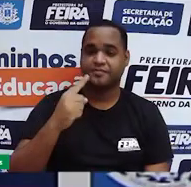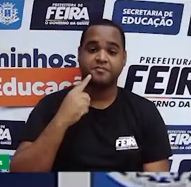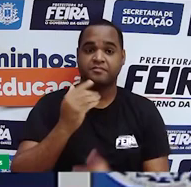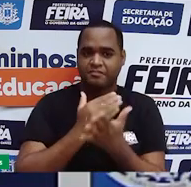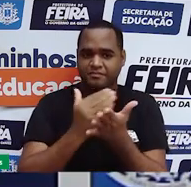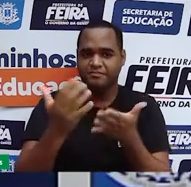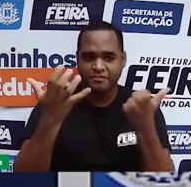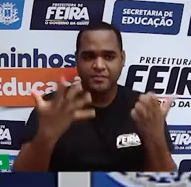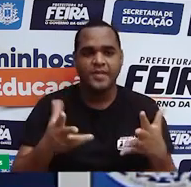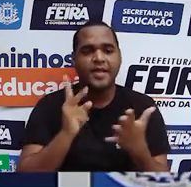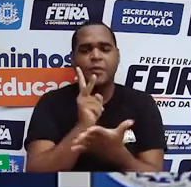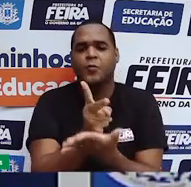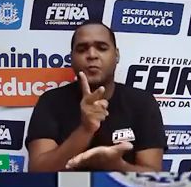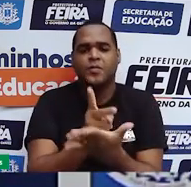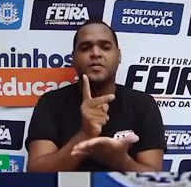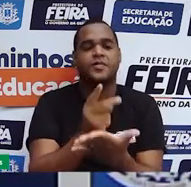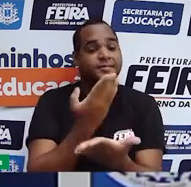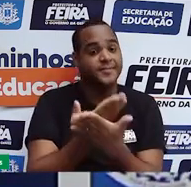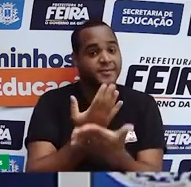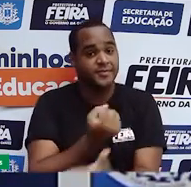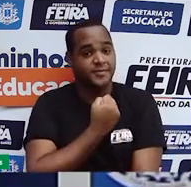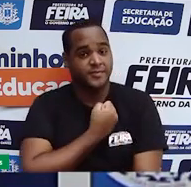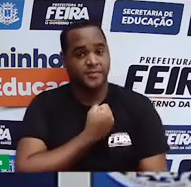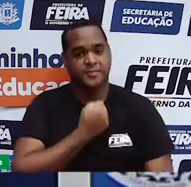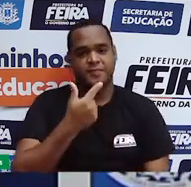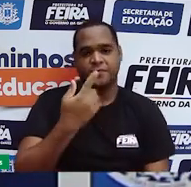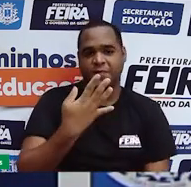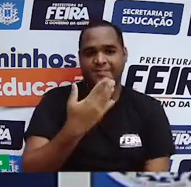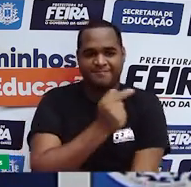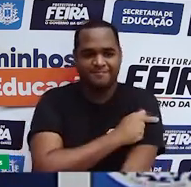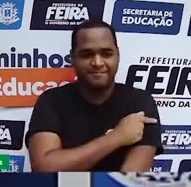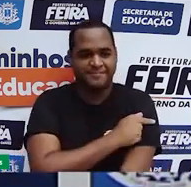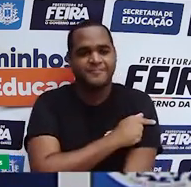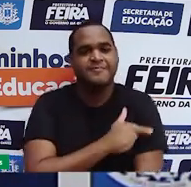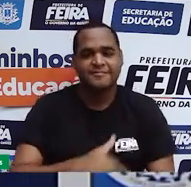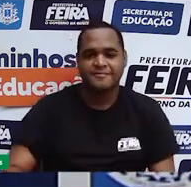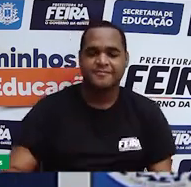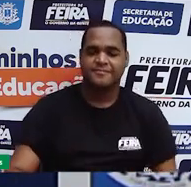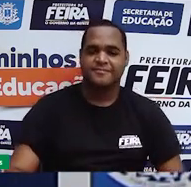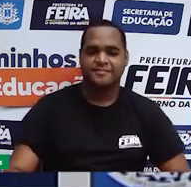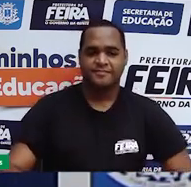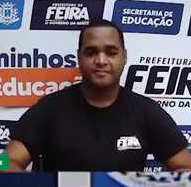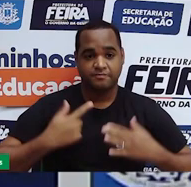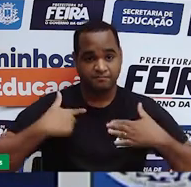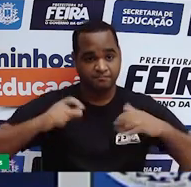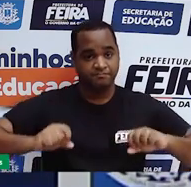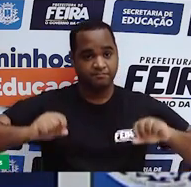E vamos agora para a aula de número 24 do sétimo ano. Vou colocar minha apresentação.